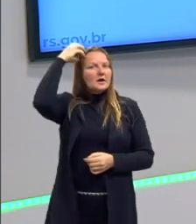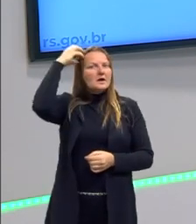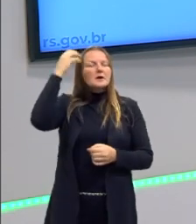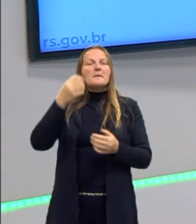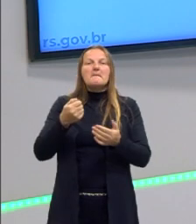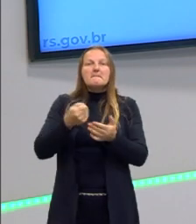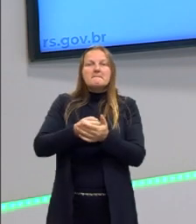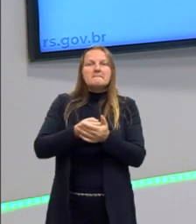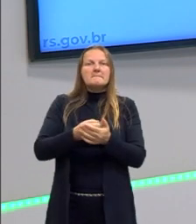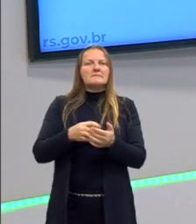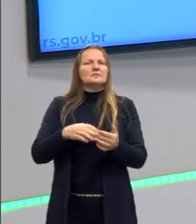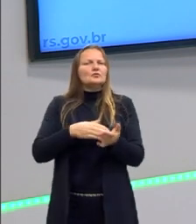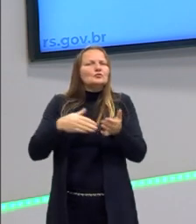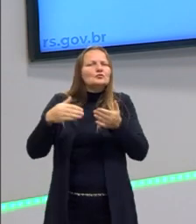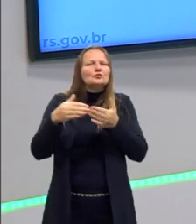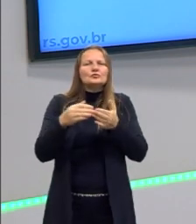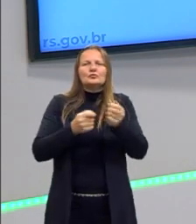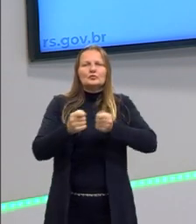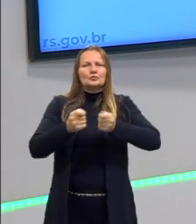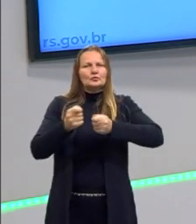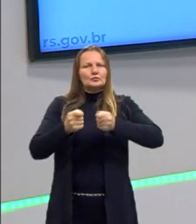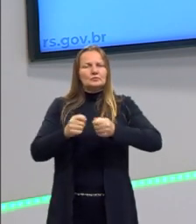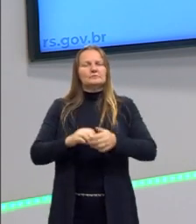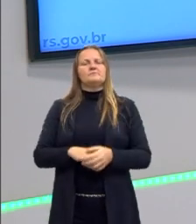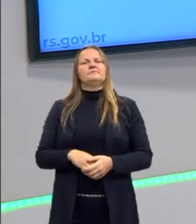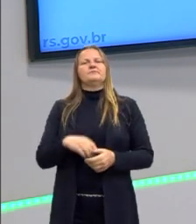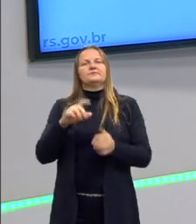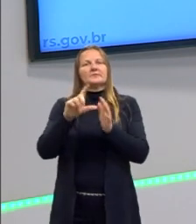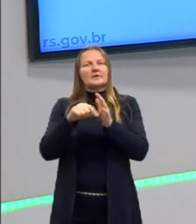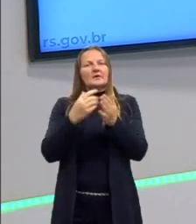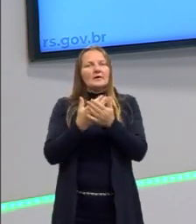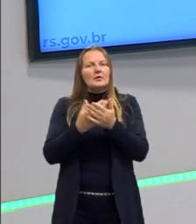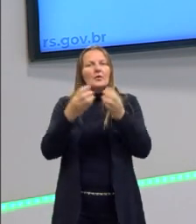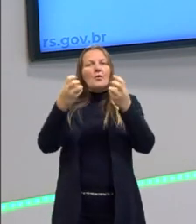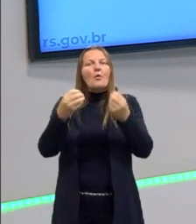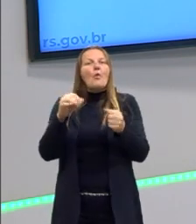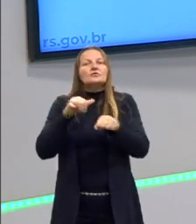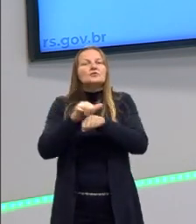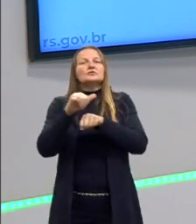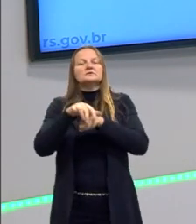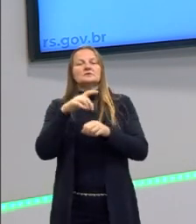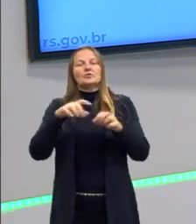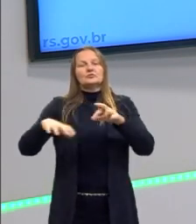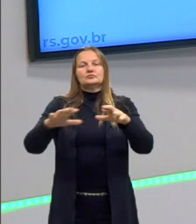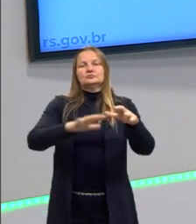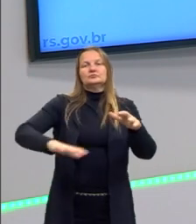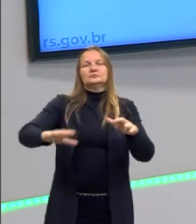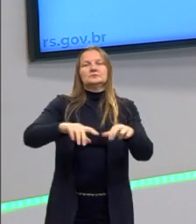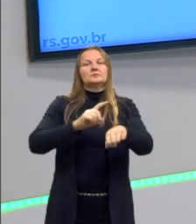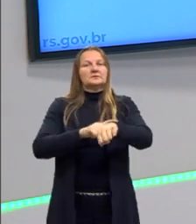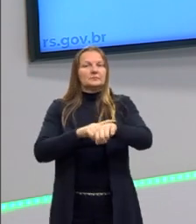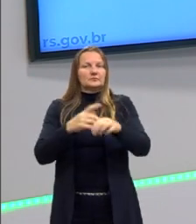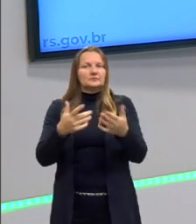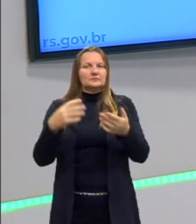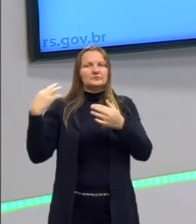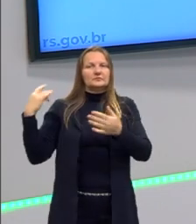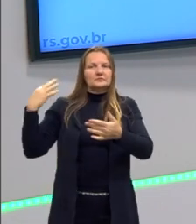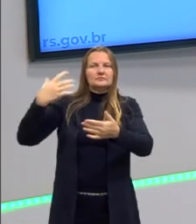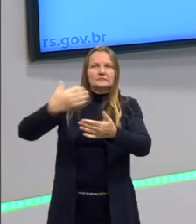absolutismo. E aí, nós vamos ver na aula onde ocorrem esses espaços e onde ocorre esse tempo.